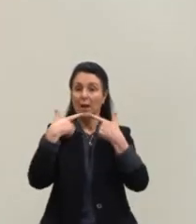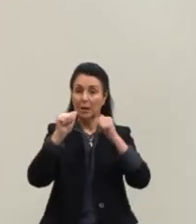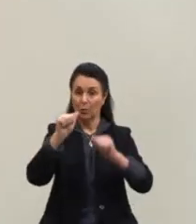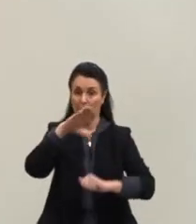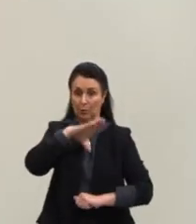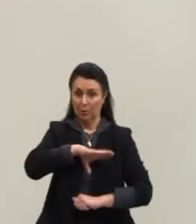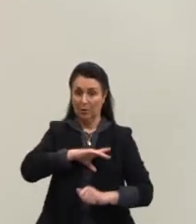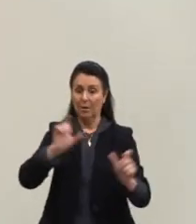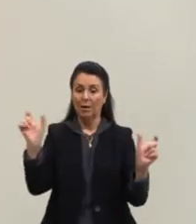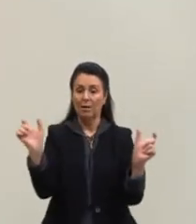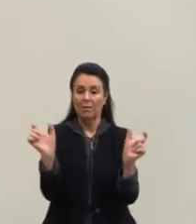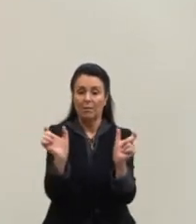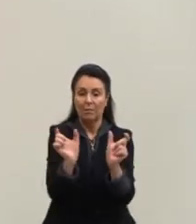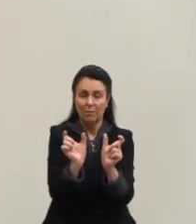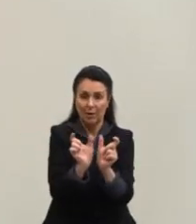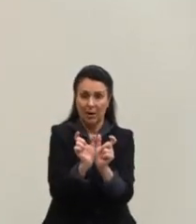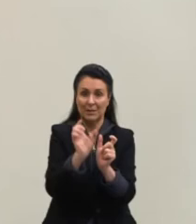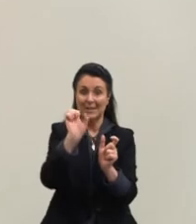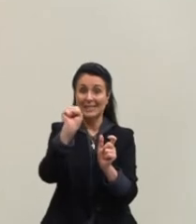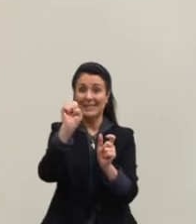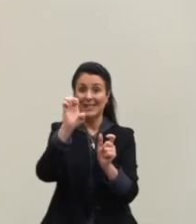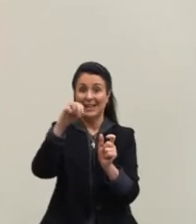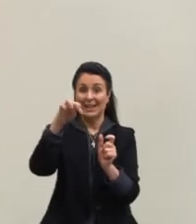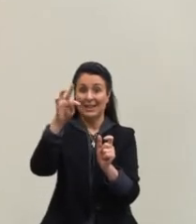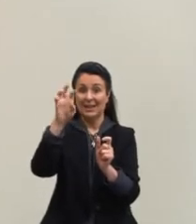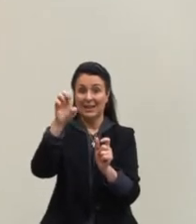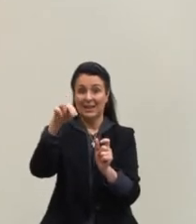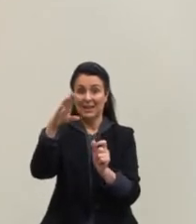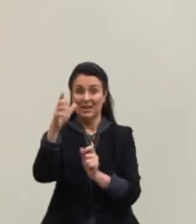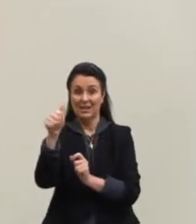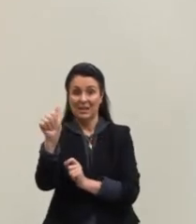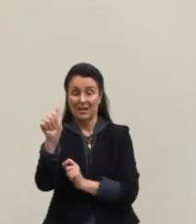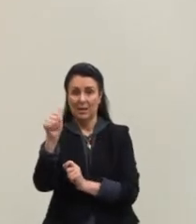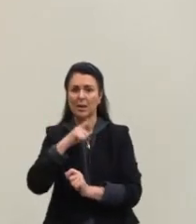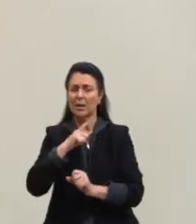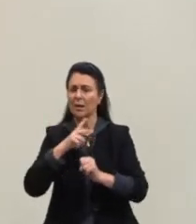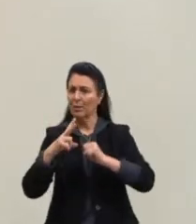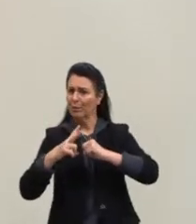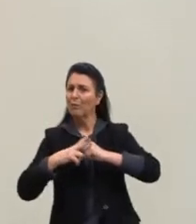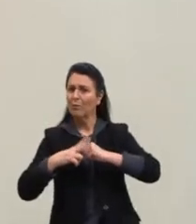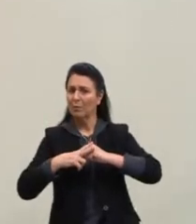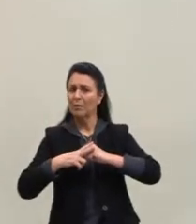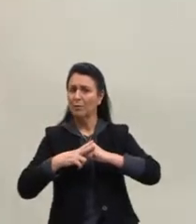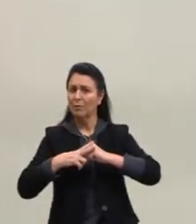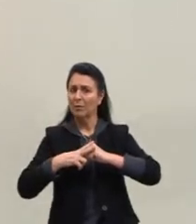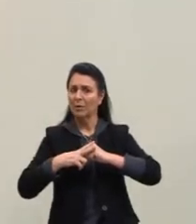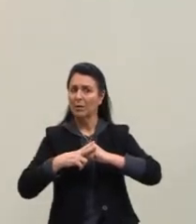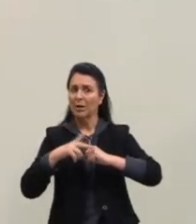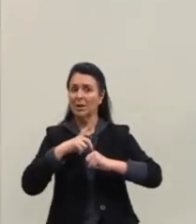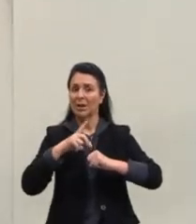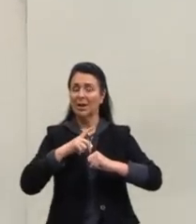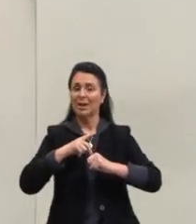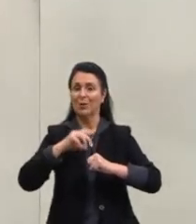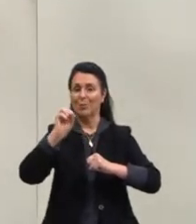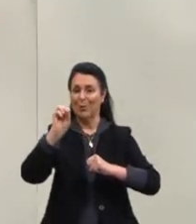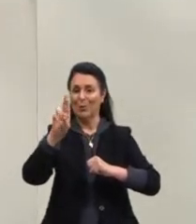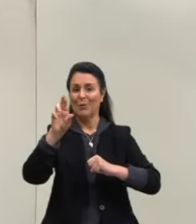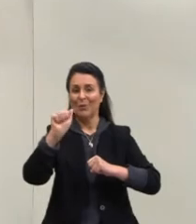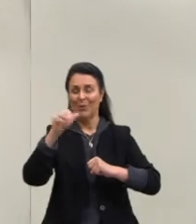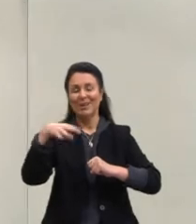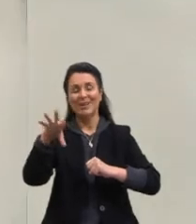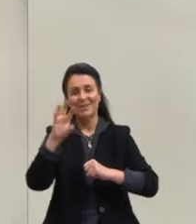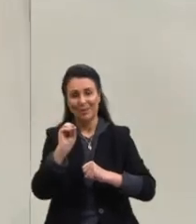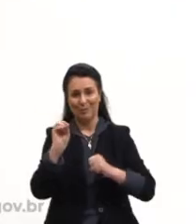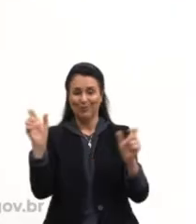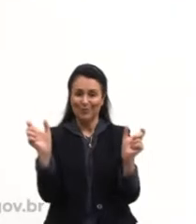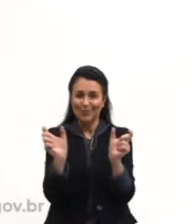frase, uma sentença, apresenta uma ideia e ela tem um verbo, está presente um verbo, nós temos uma oração. Então, vamos